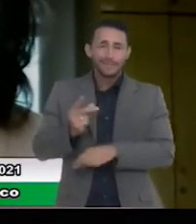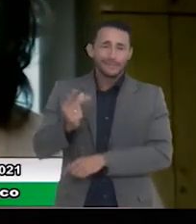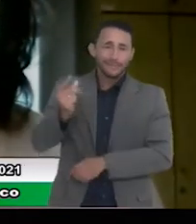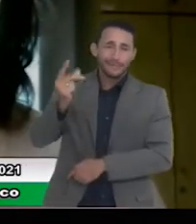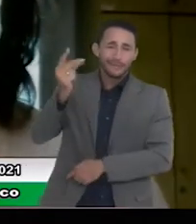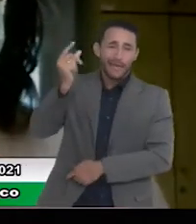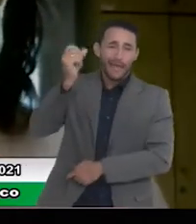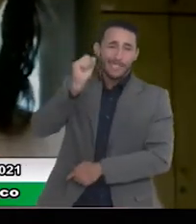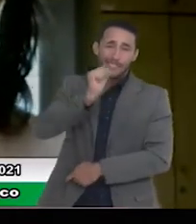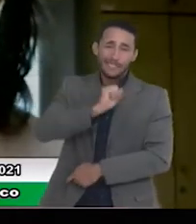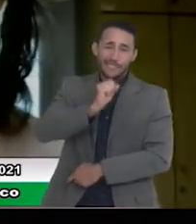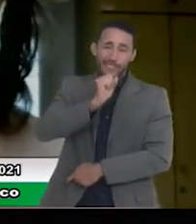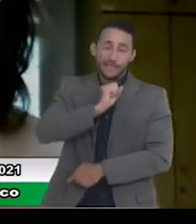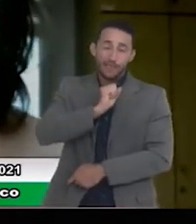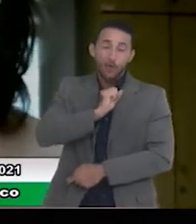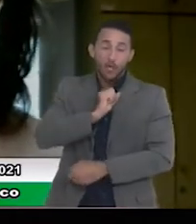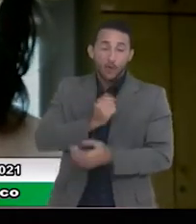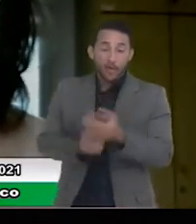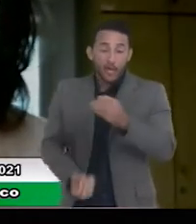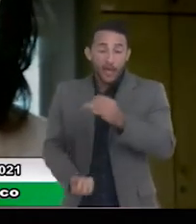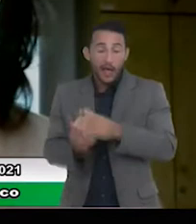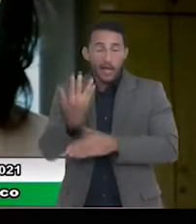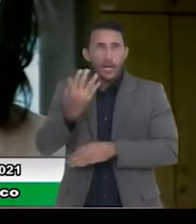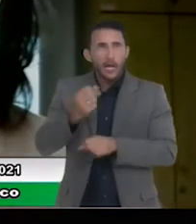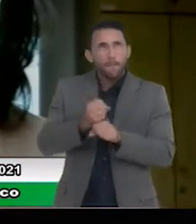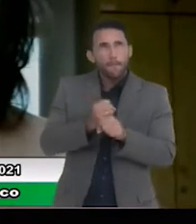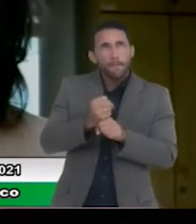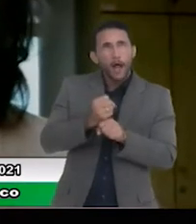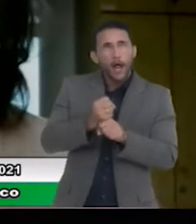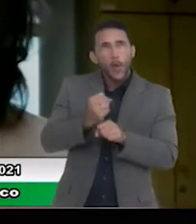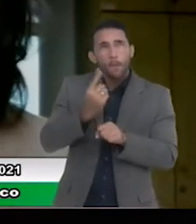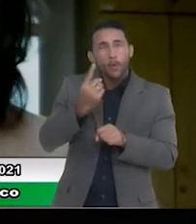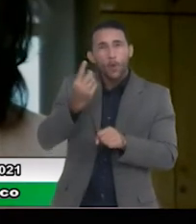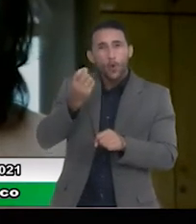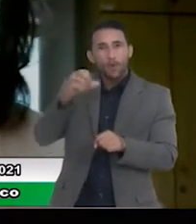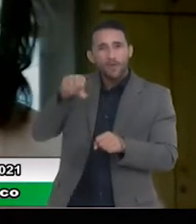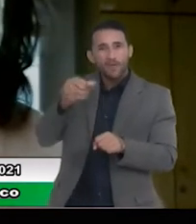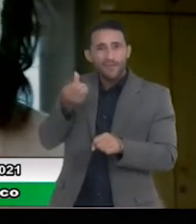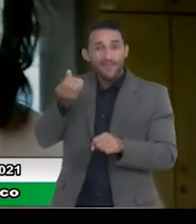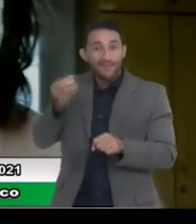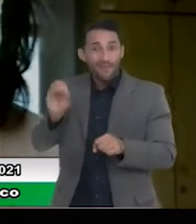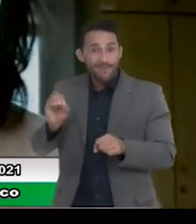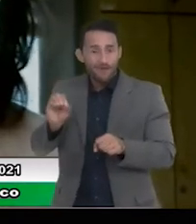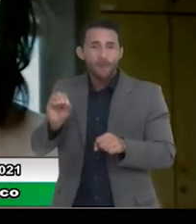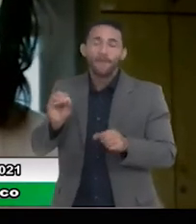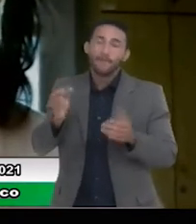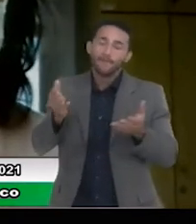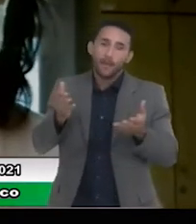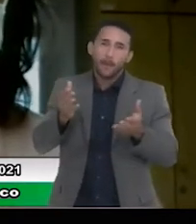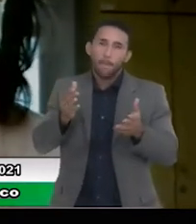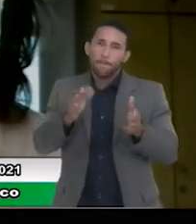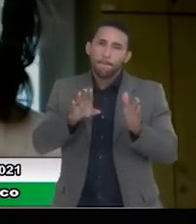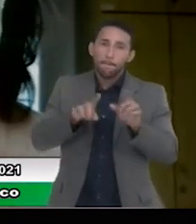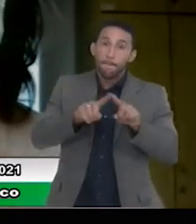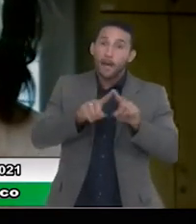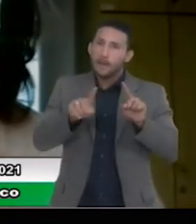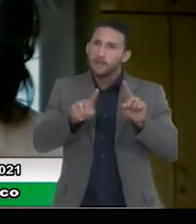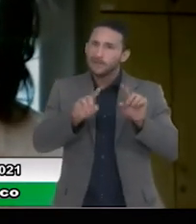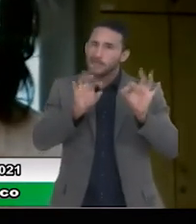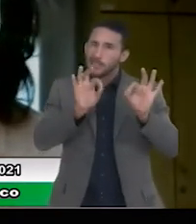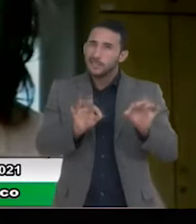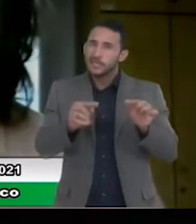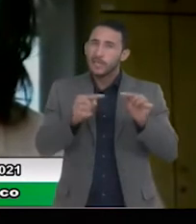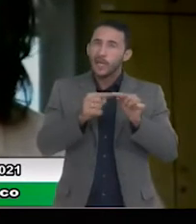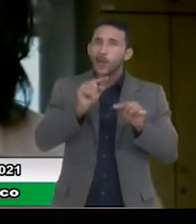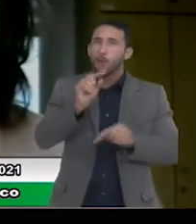no período dos anos 60, a lei que rege a contabilidade pública é de 1964, então a gente